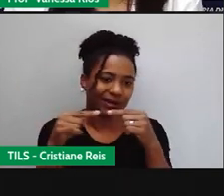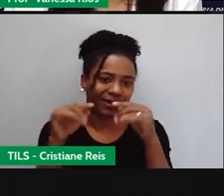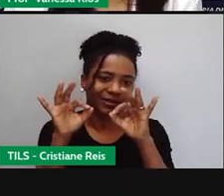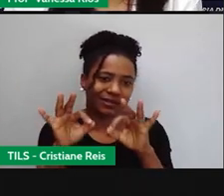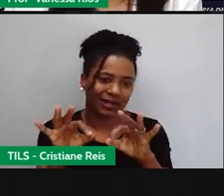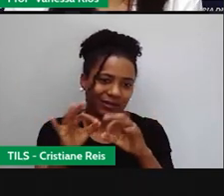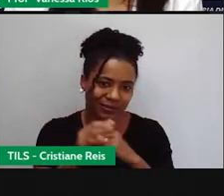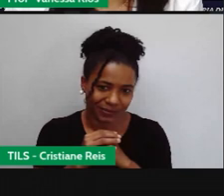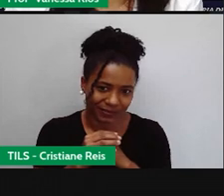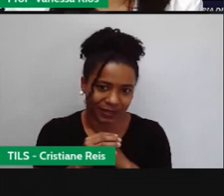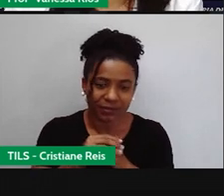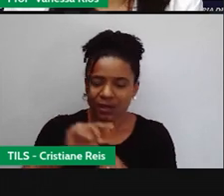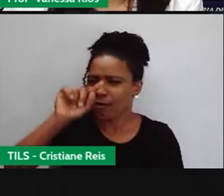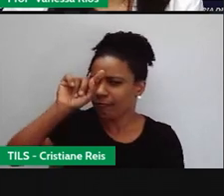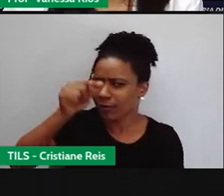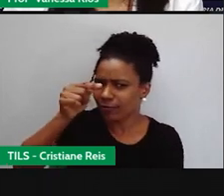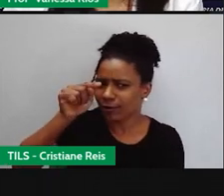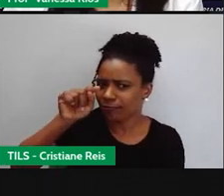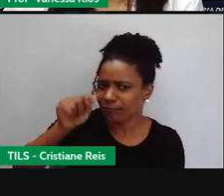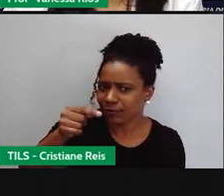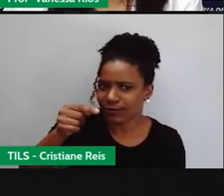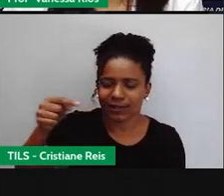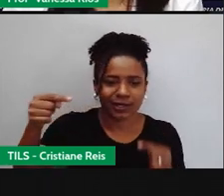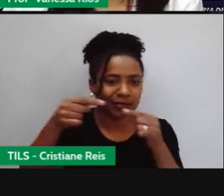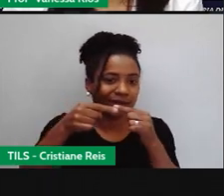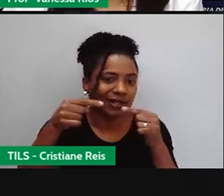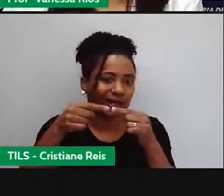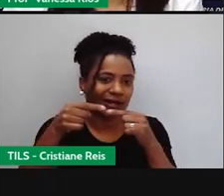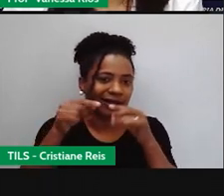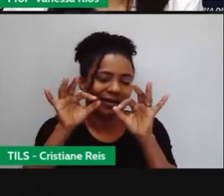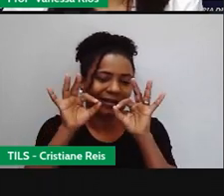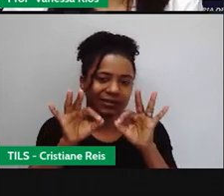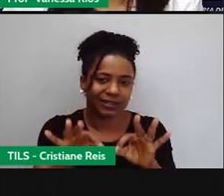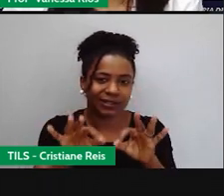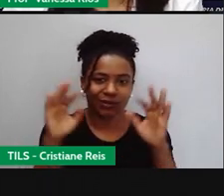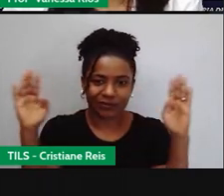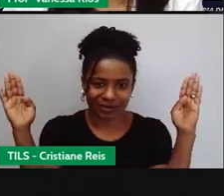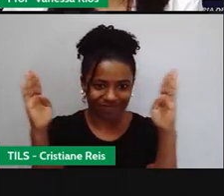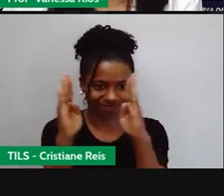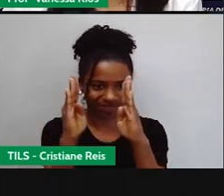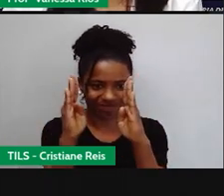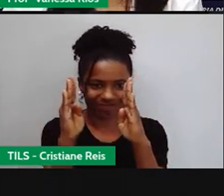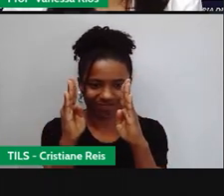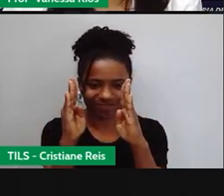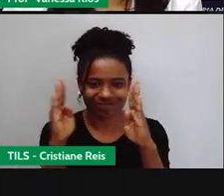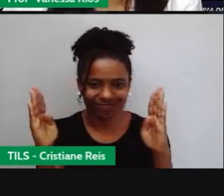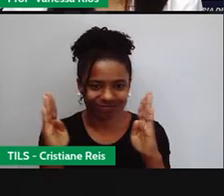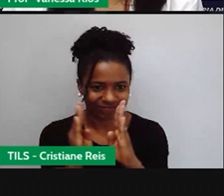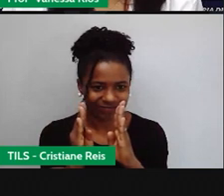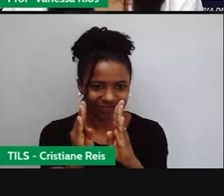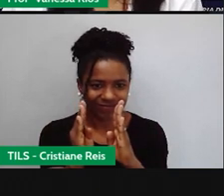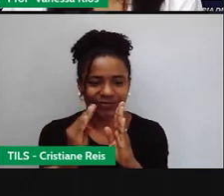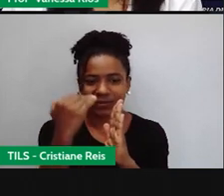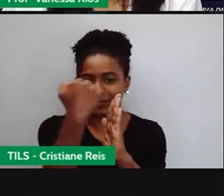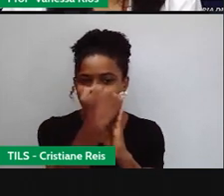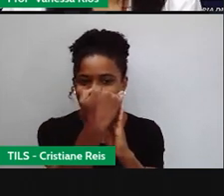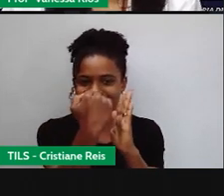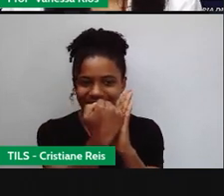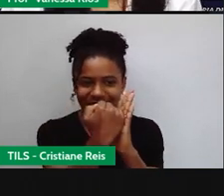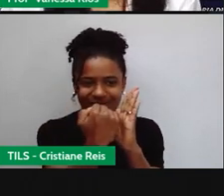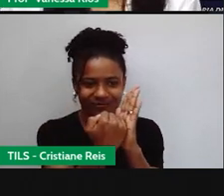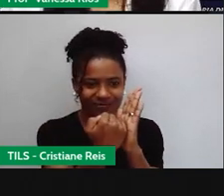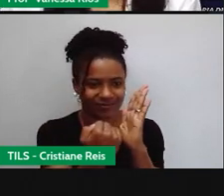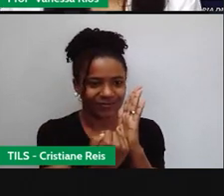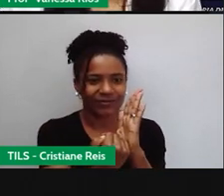localização das vírgulas para que também fique alinhado, ó, na hora de colocar um número embaixo do outro,